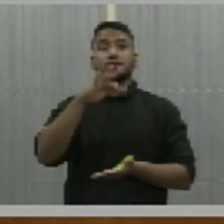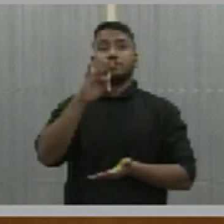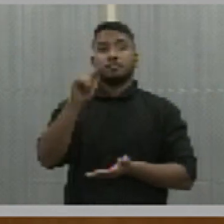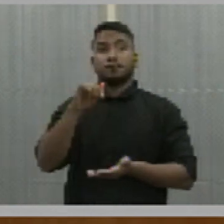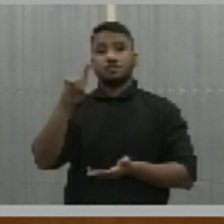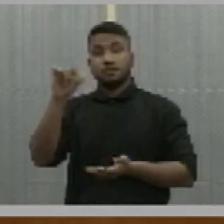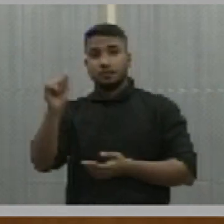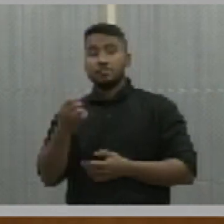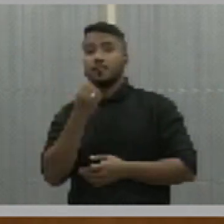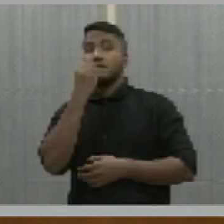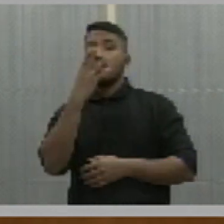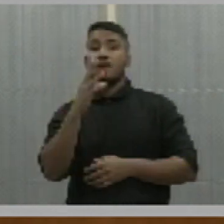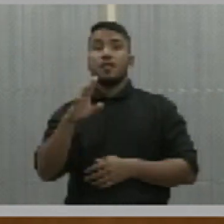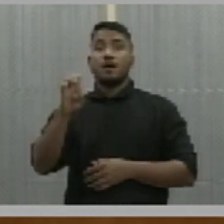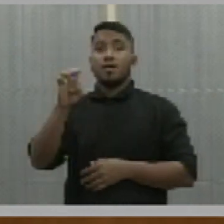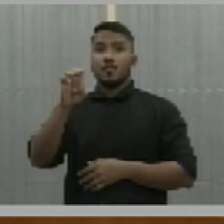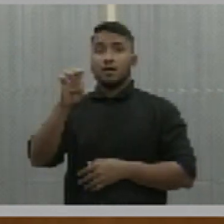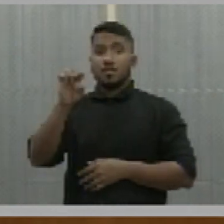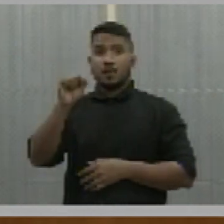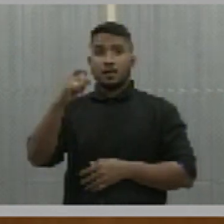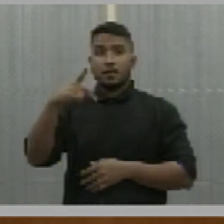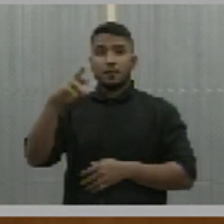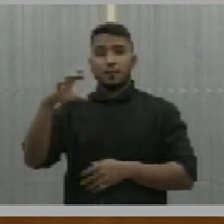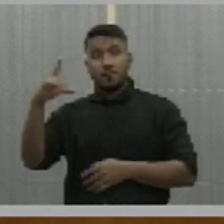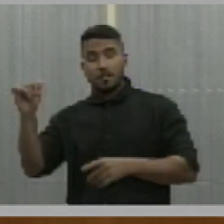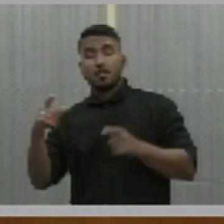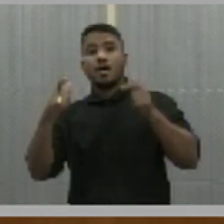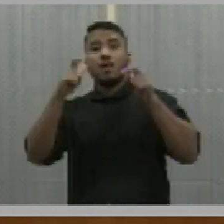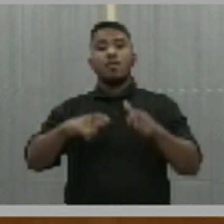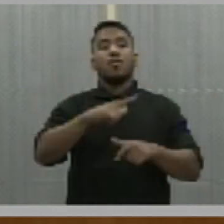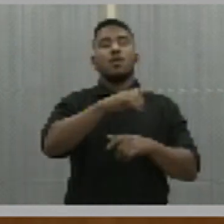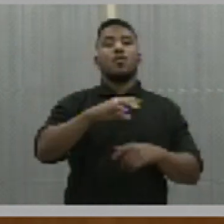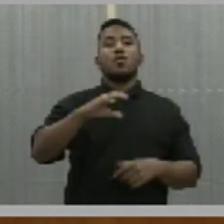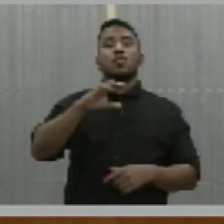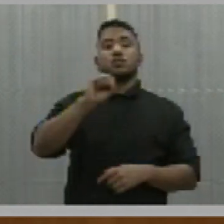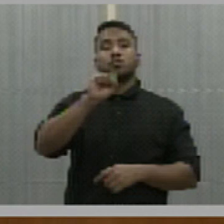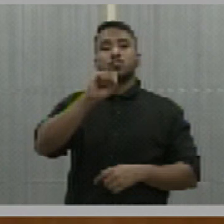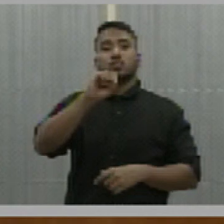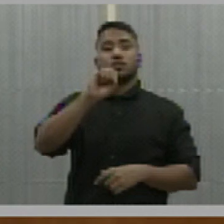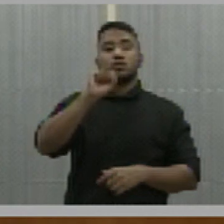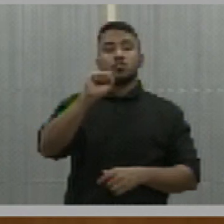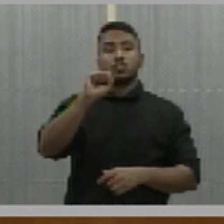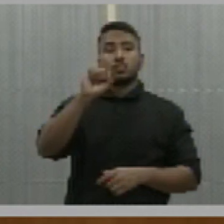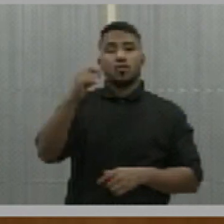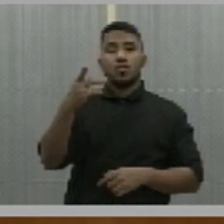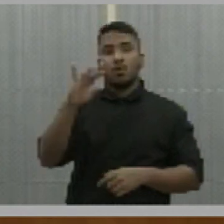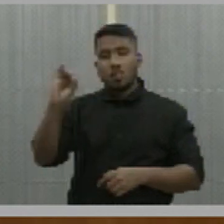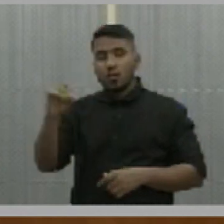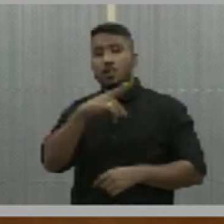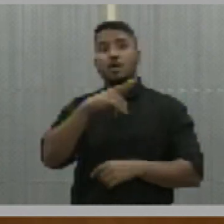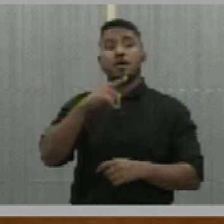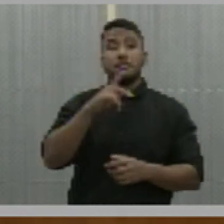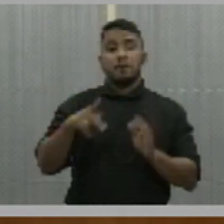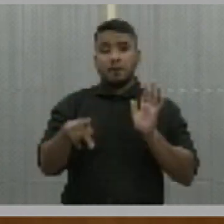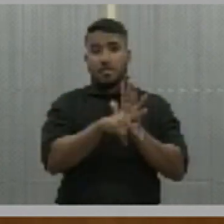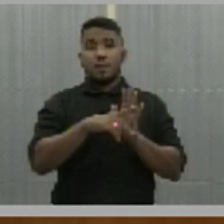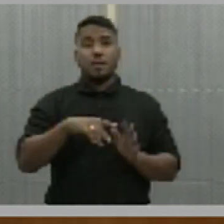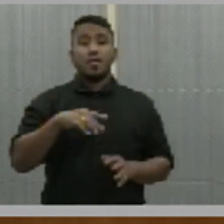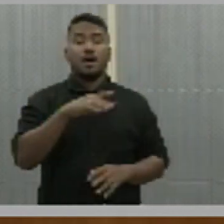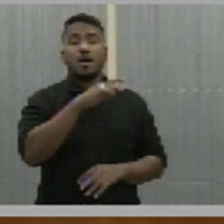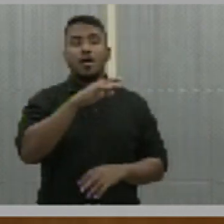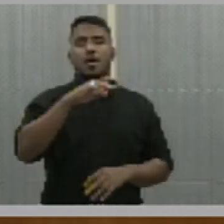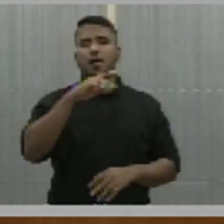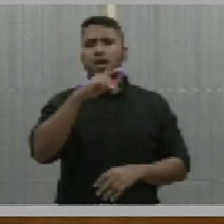Boa Esperança, ali na comunidade Soninho, que pertence a Funaci e que foi